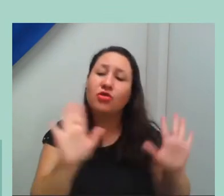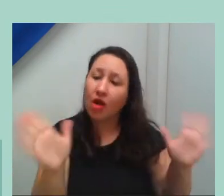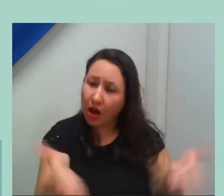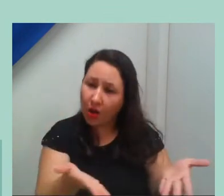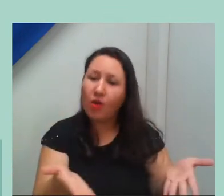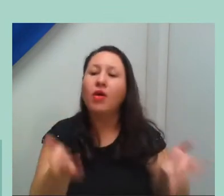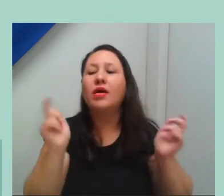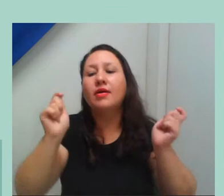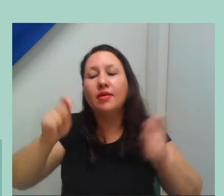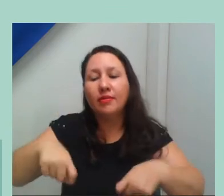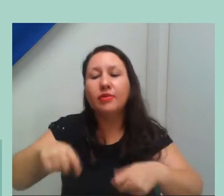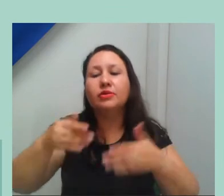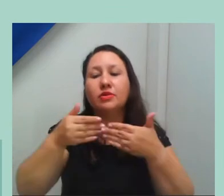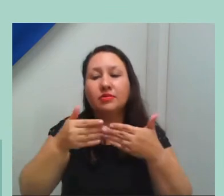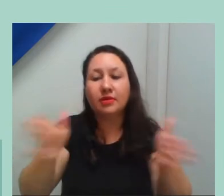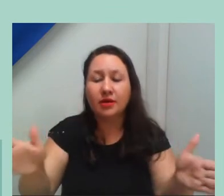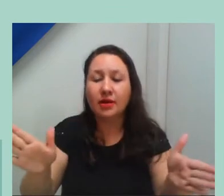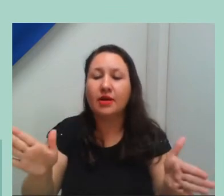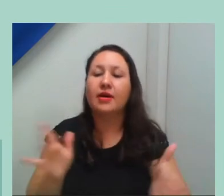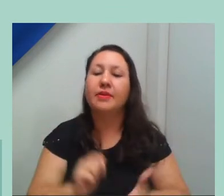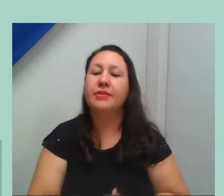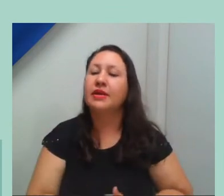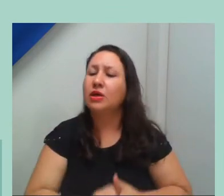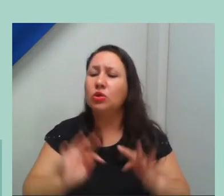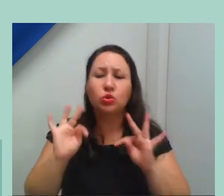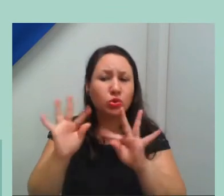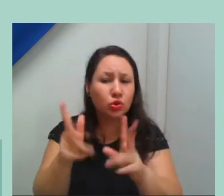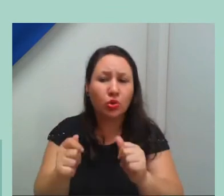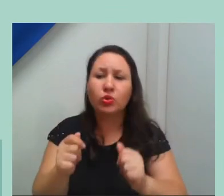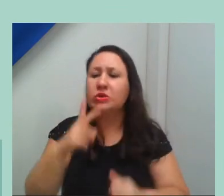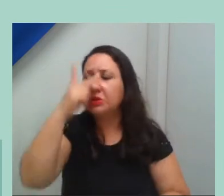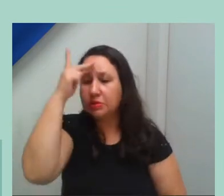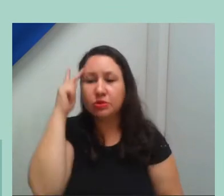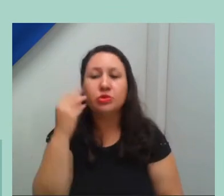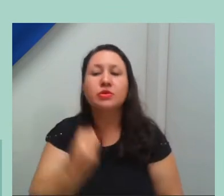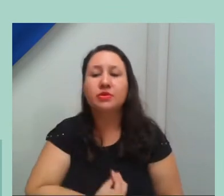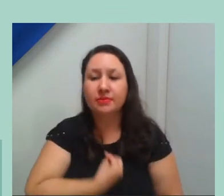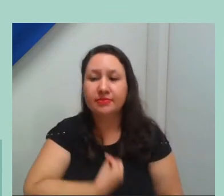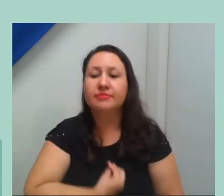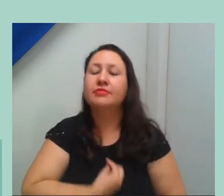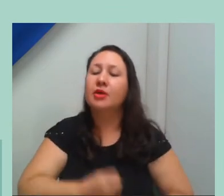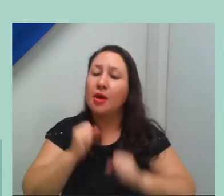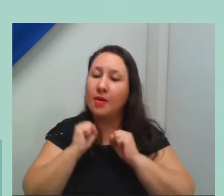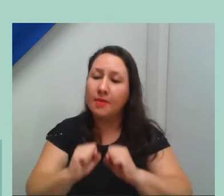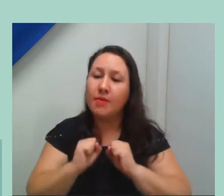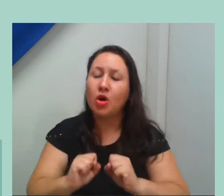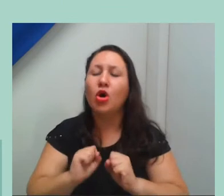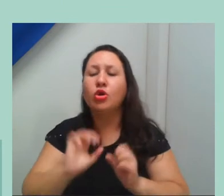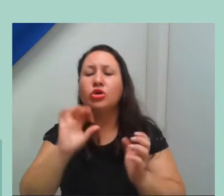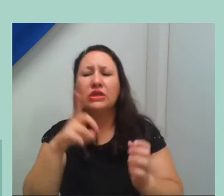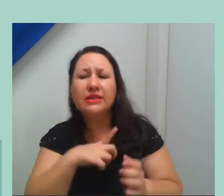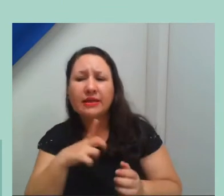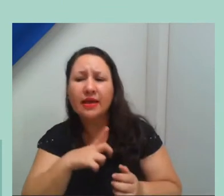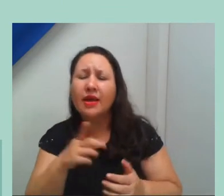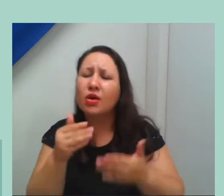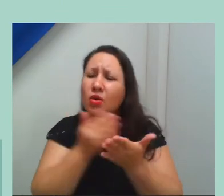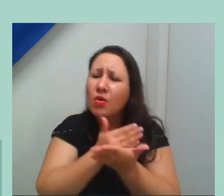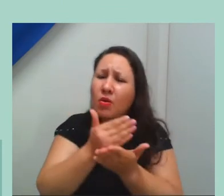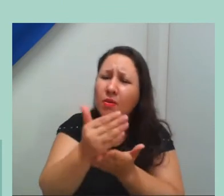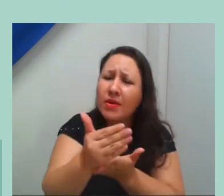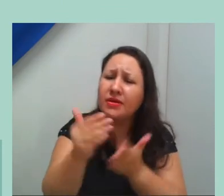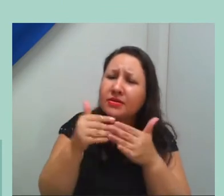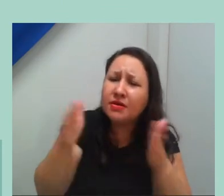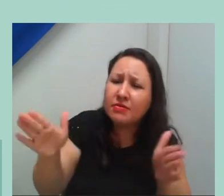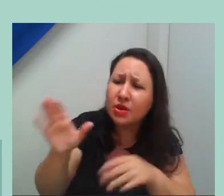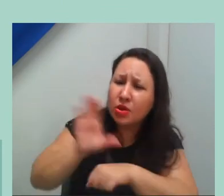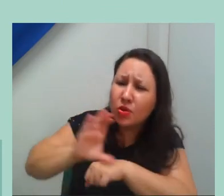a partir de 2019, da rede como um todo. Então, gente, toda vez que vai abrir um curso, a gente precisa observar se a gente está verticalizando